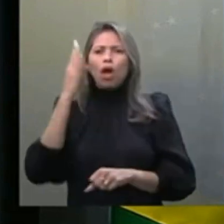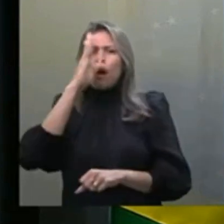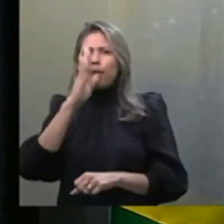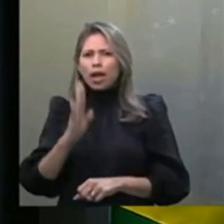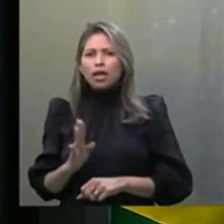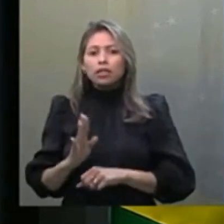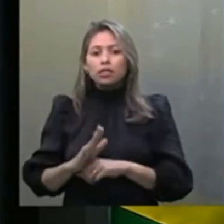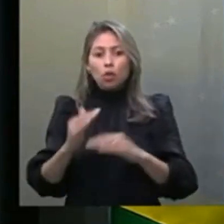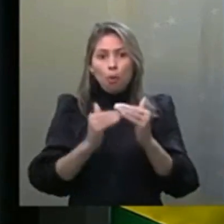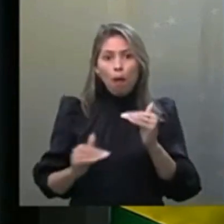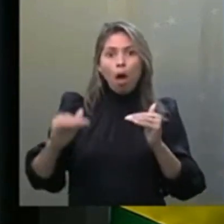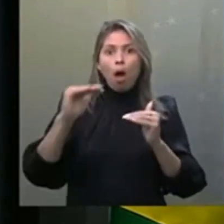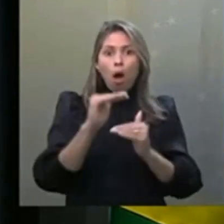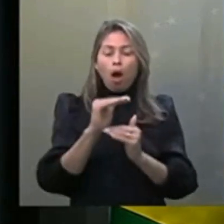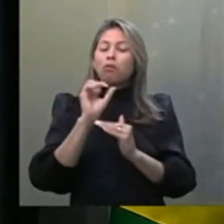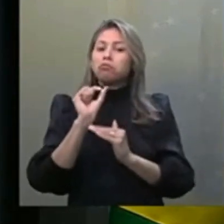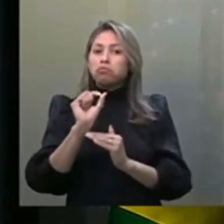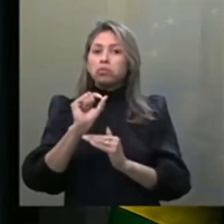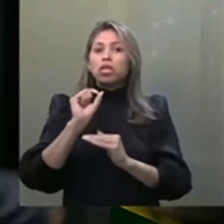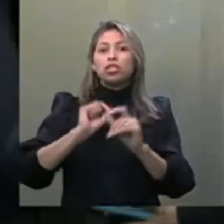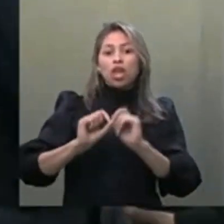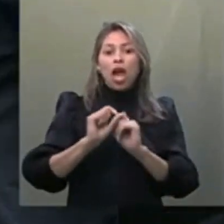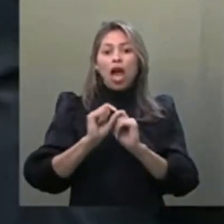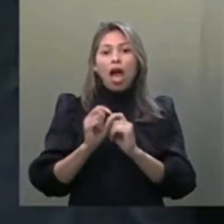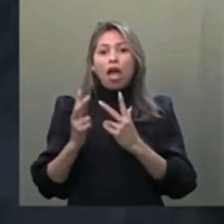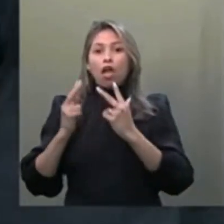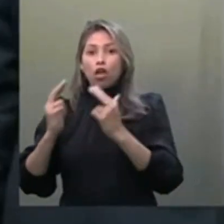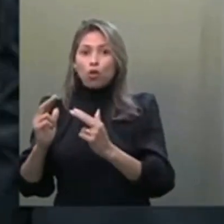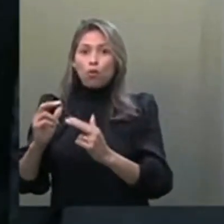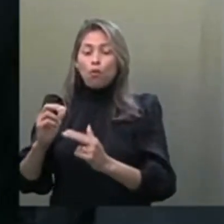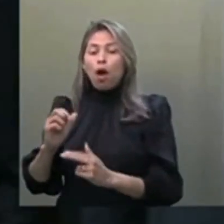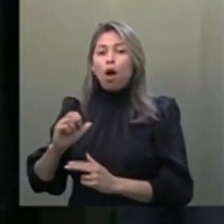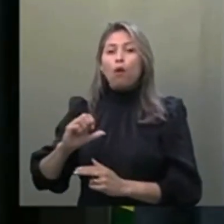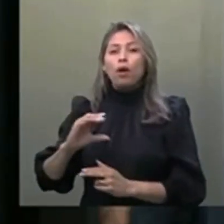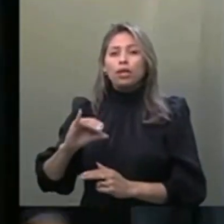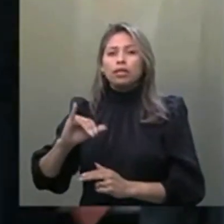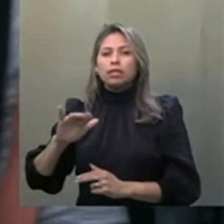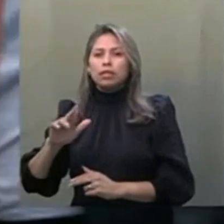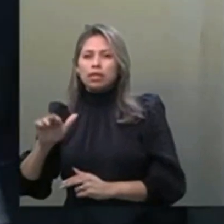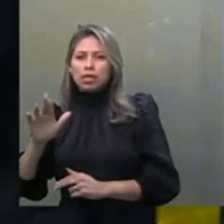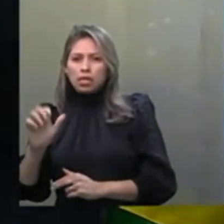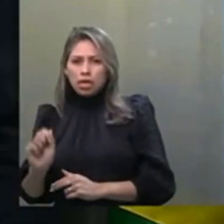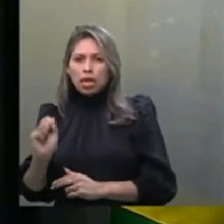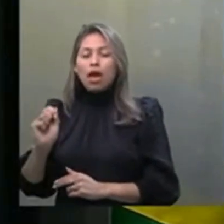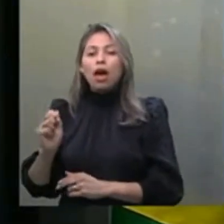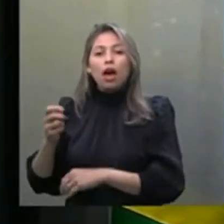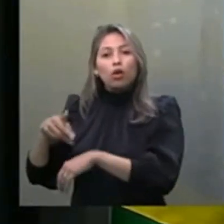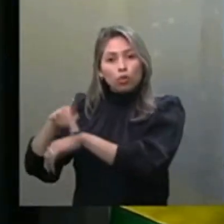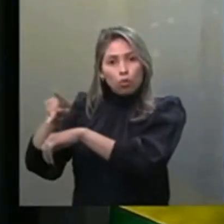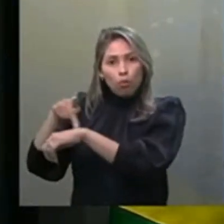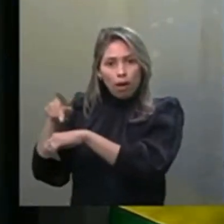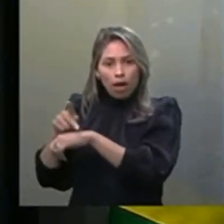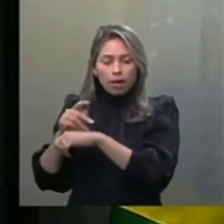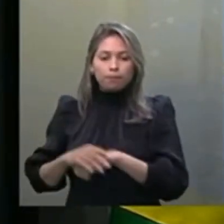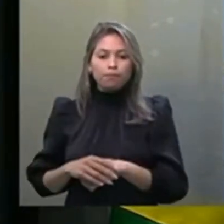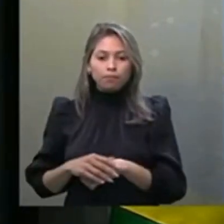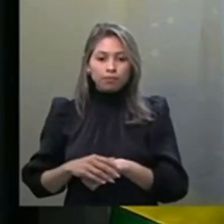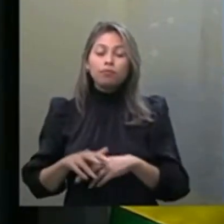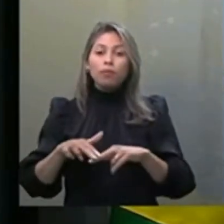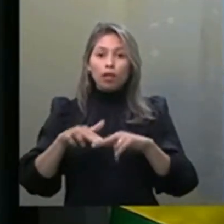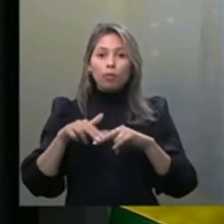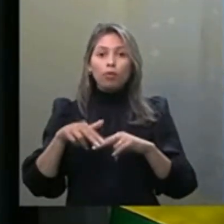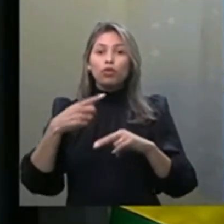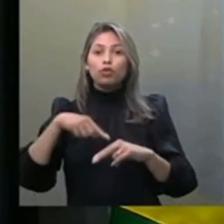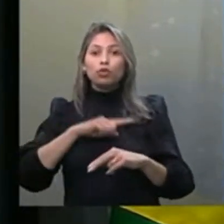superior ao registrado na Síria, em guerra civil. Por isso tudo, devemos, senhor